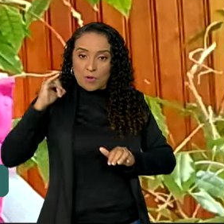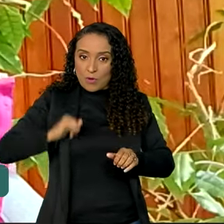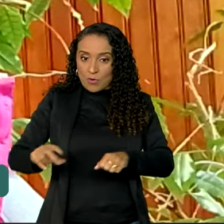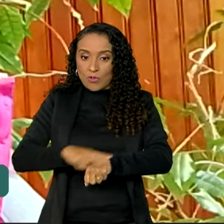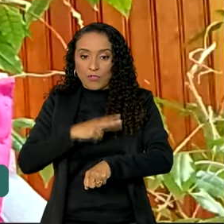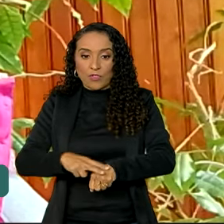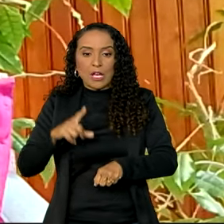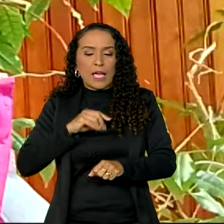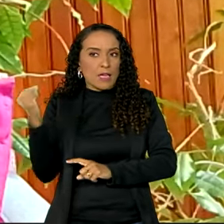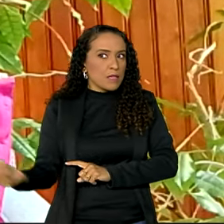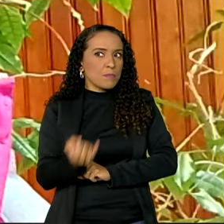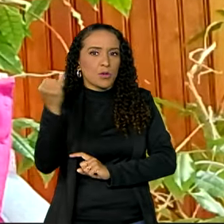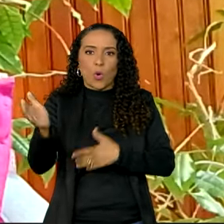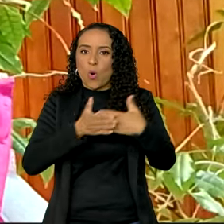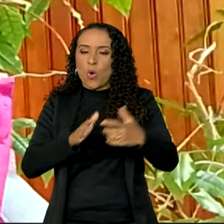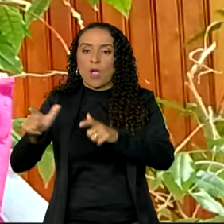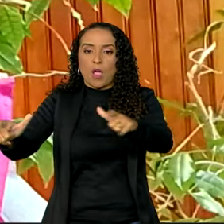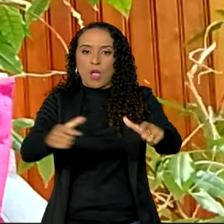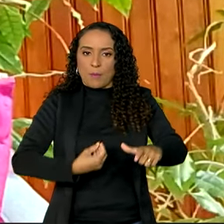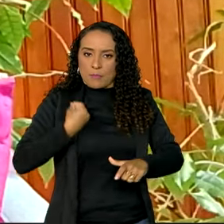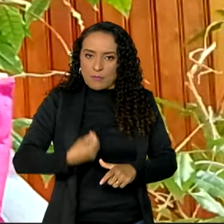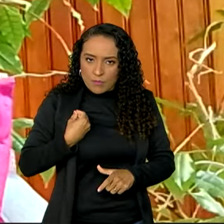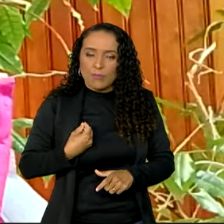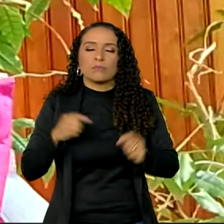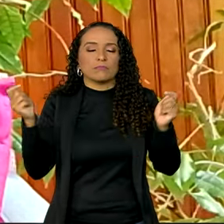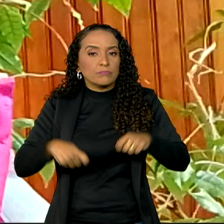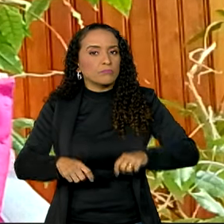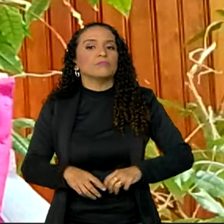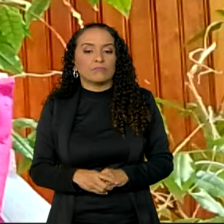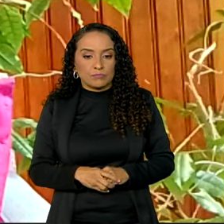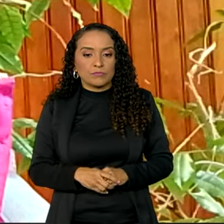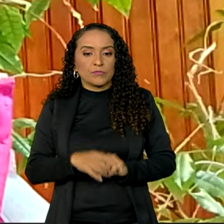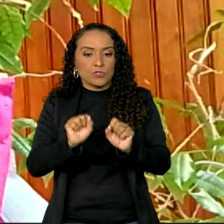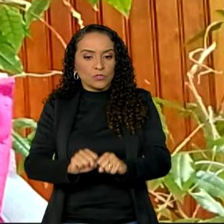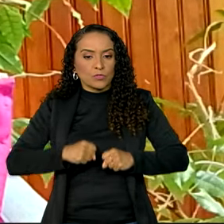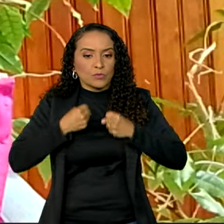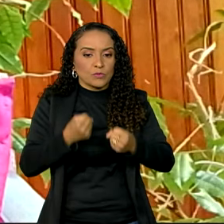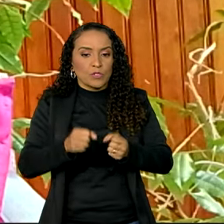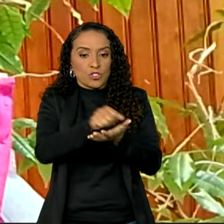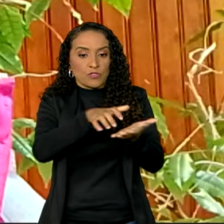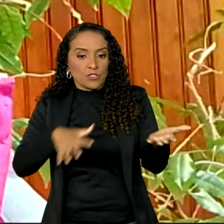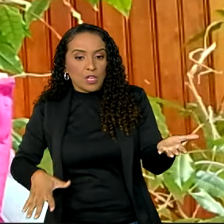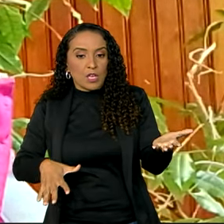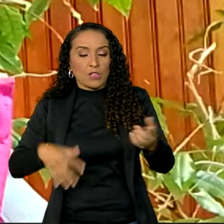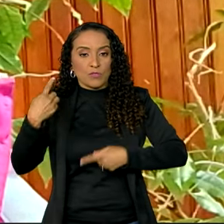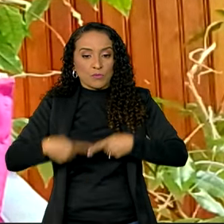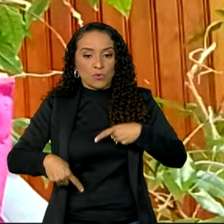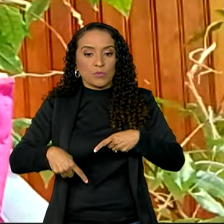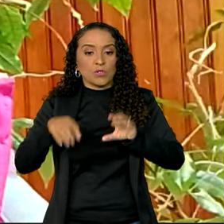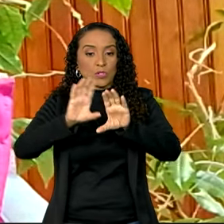tem importância em qualquer bioma, em qualquer ambiente, fortalecendo as atividades produtivas dessas